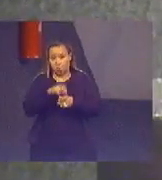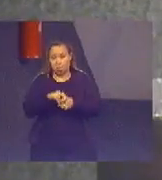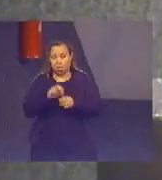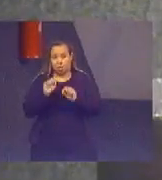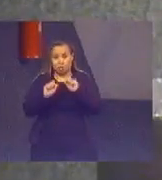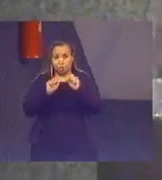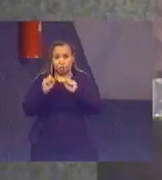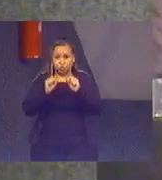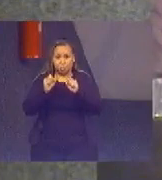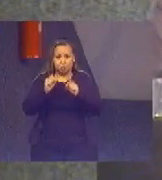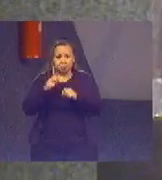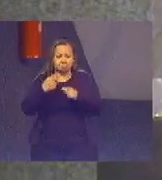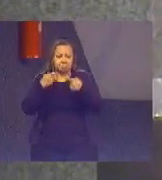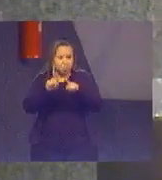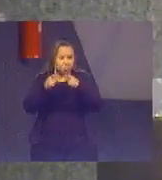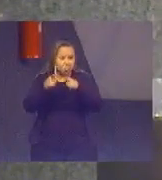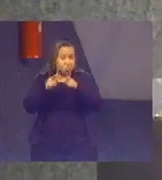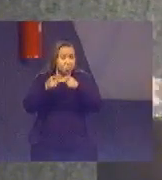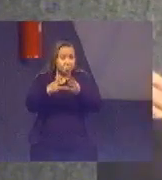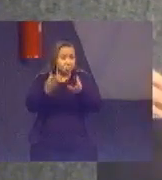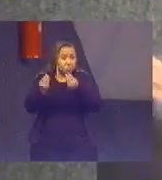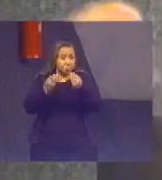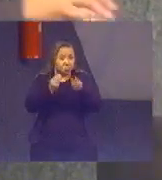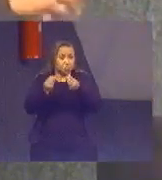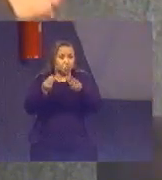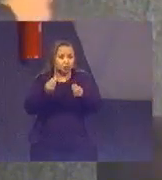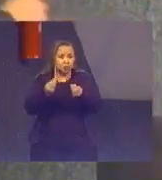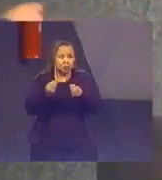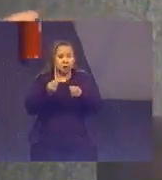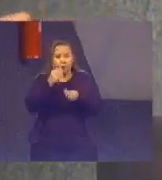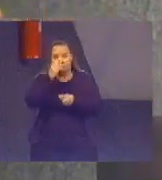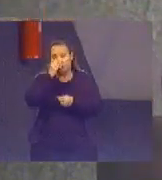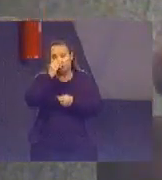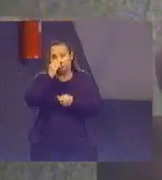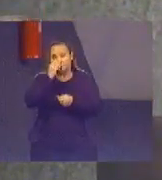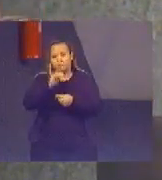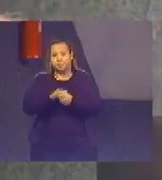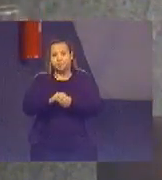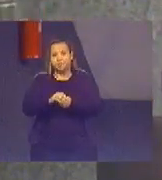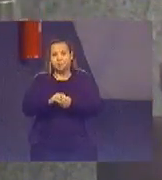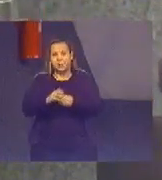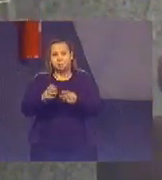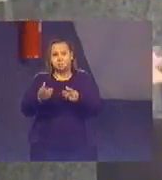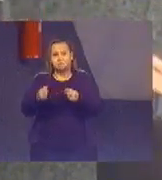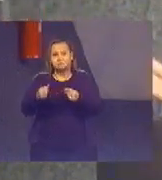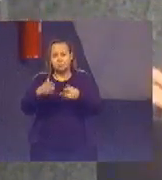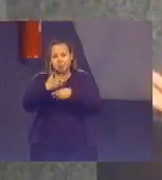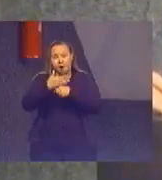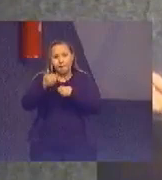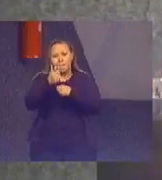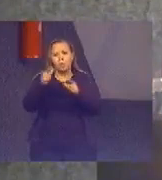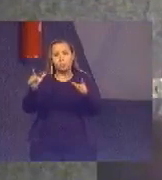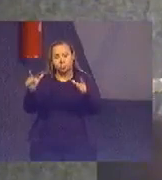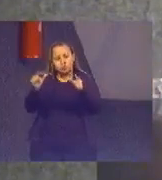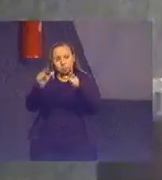são enormes e os desafios são de encurtar a